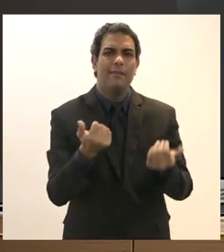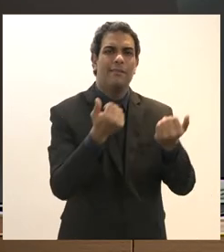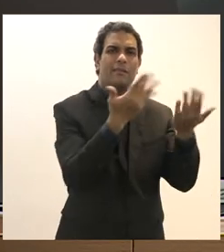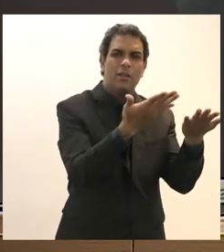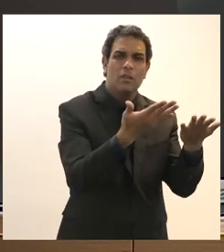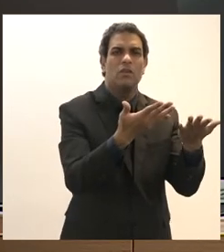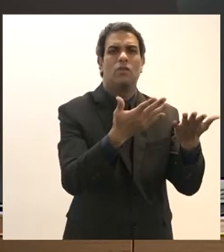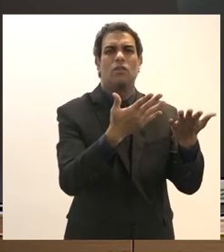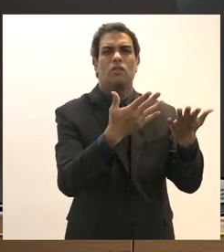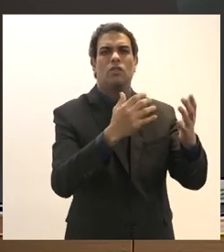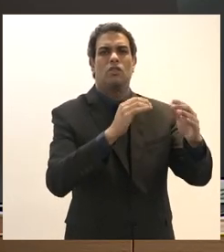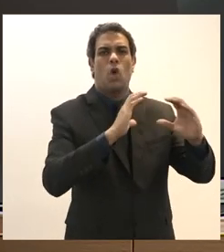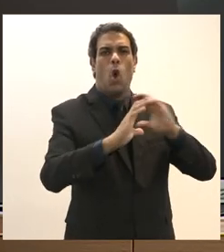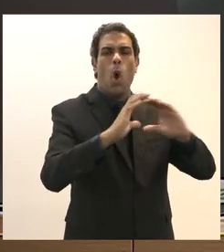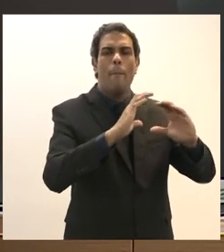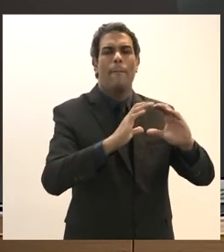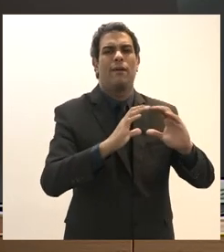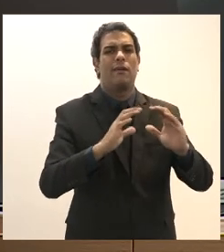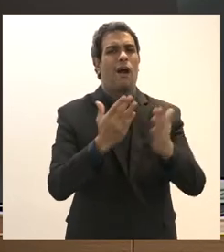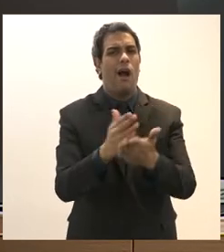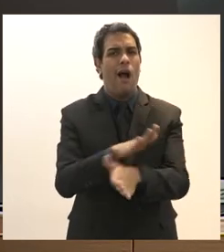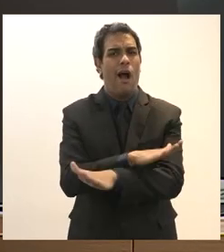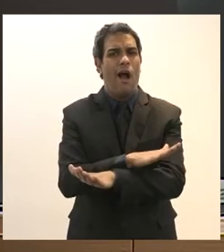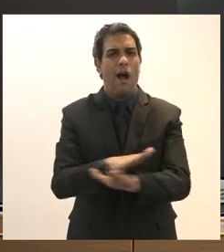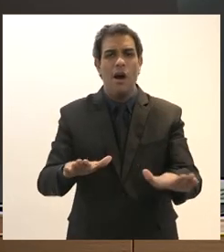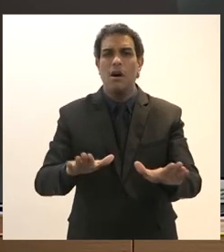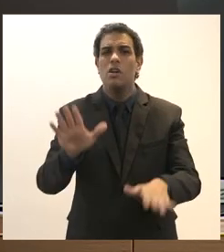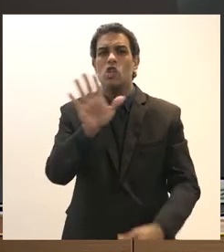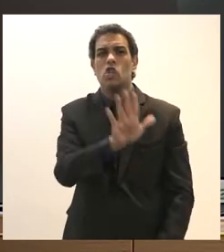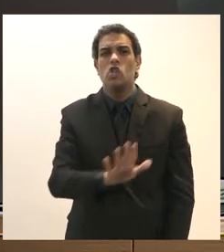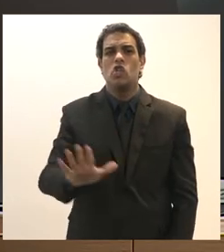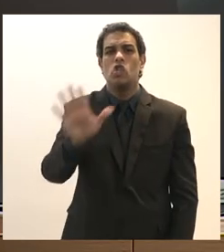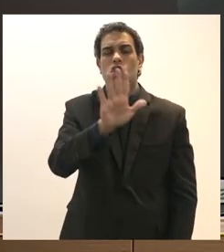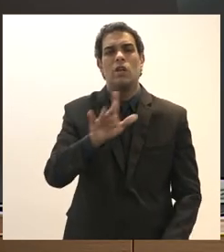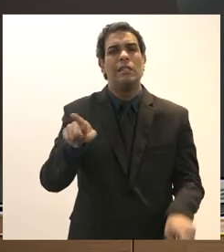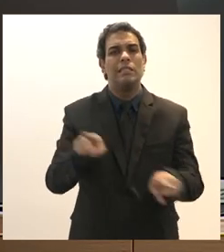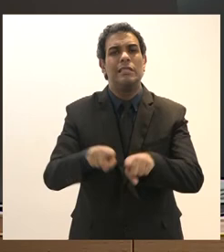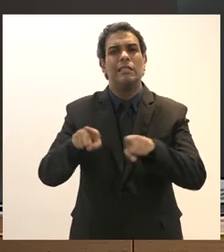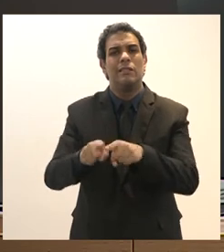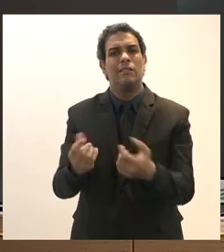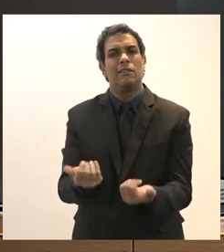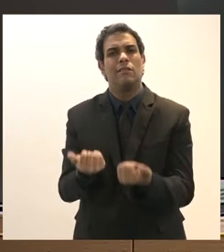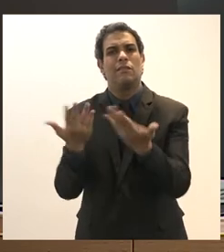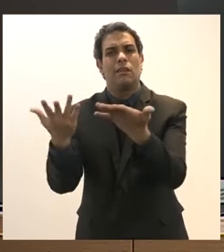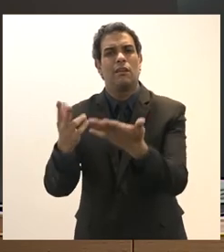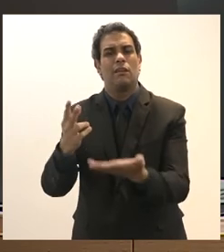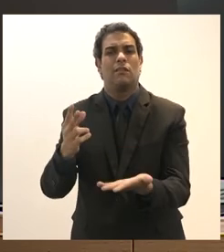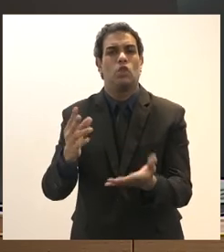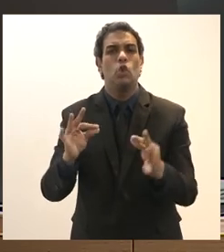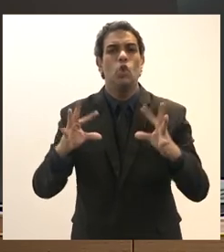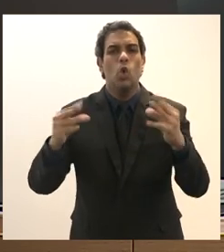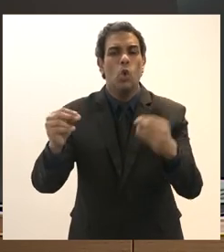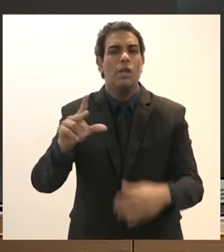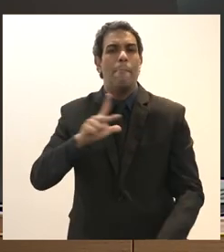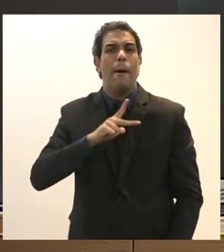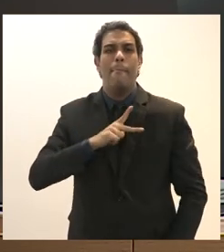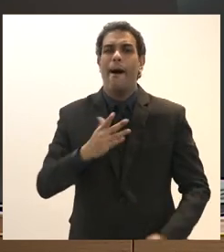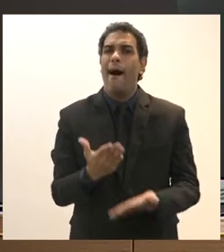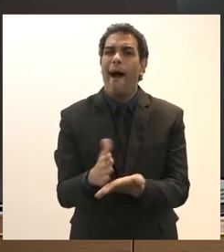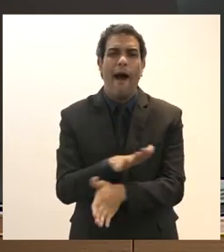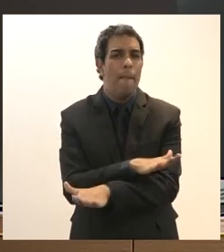telecomunicações acabou com a nacionalização do subsolo entregou a Vale do Rio Doce enfim acabou